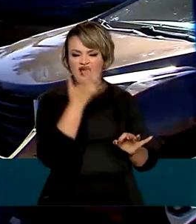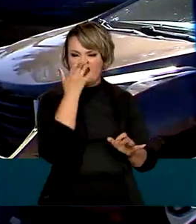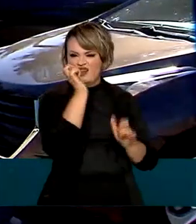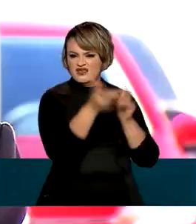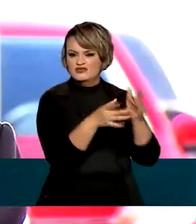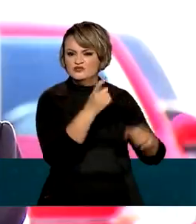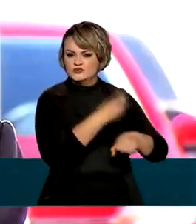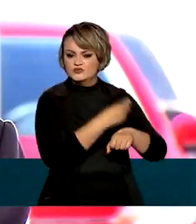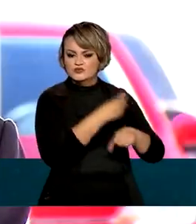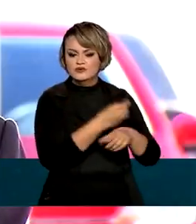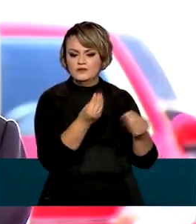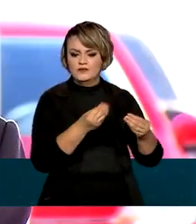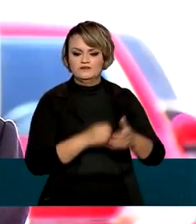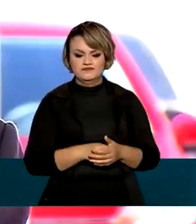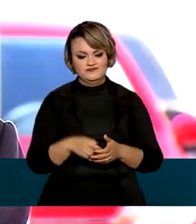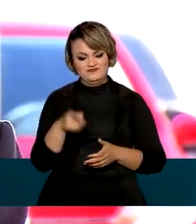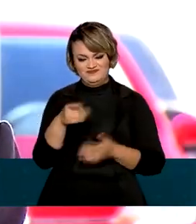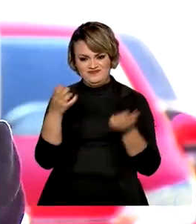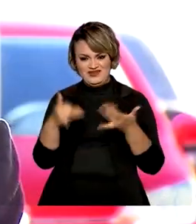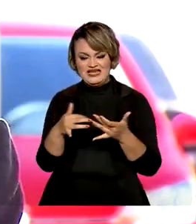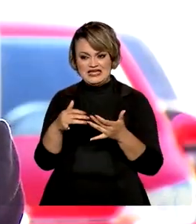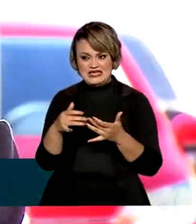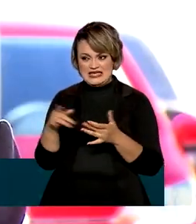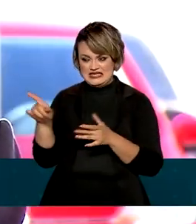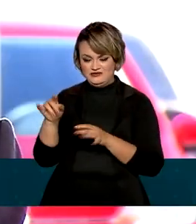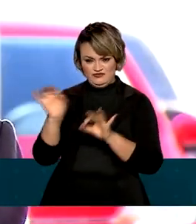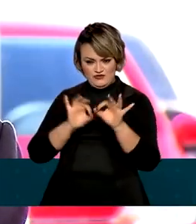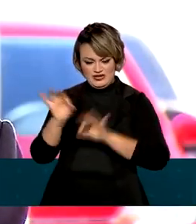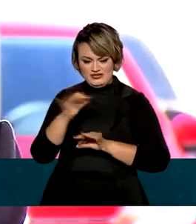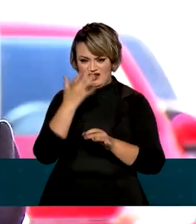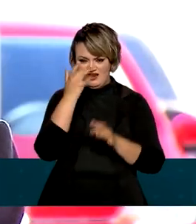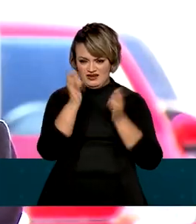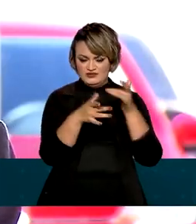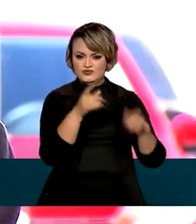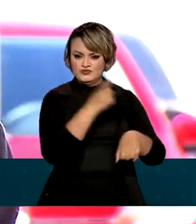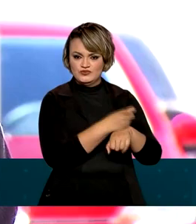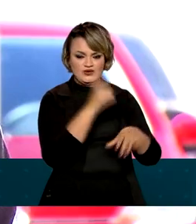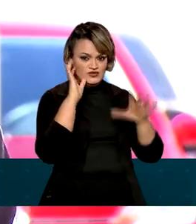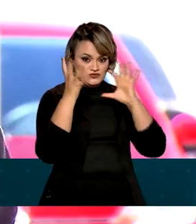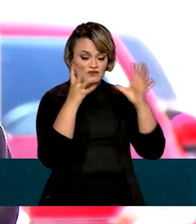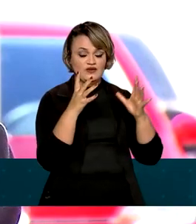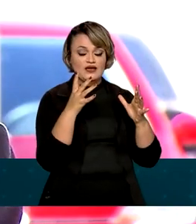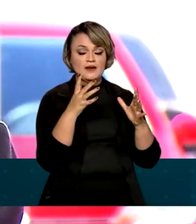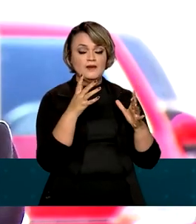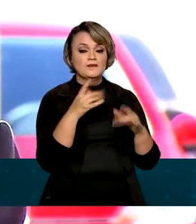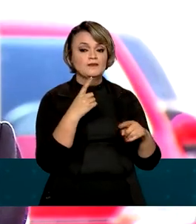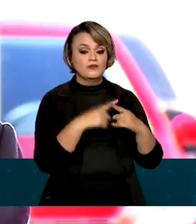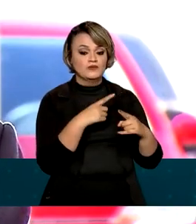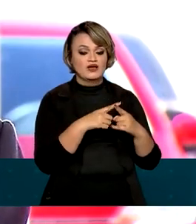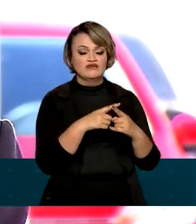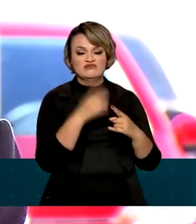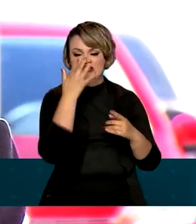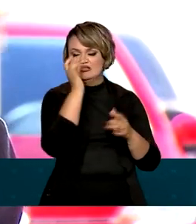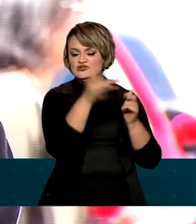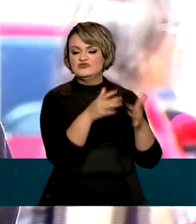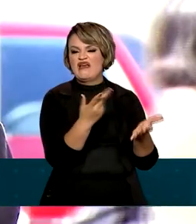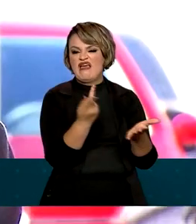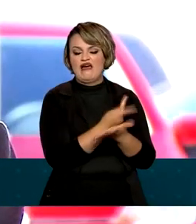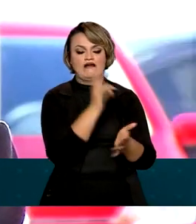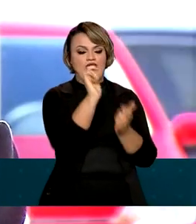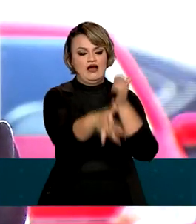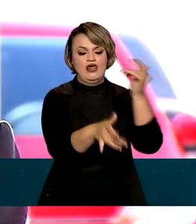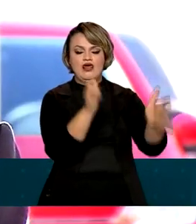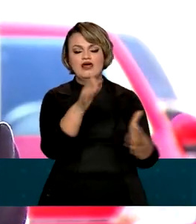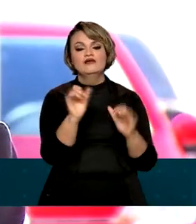sólidos. A importância do plano de gerenciamento de resíduos sólidos se deve à amplitude dos danos que o descarte incorreto do